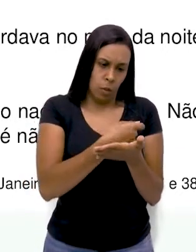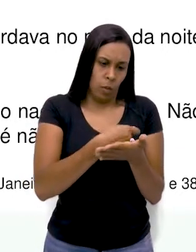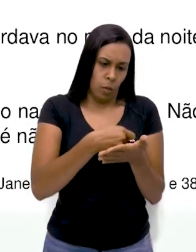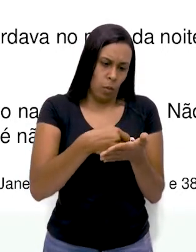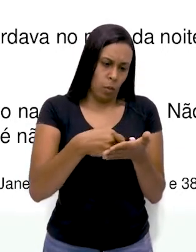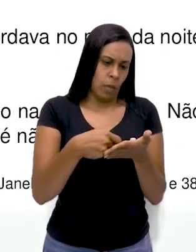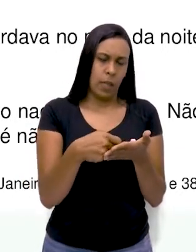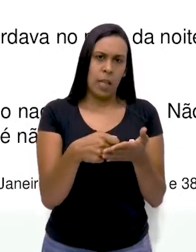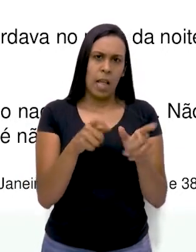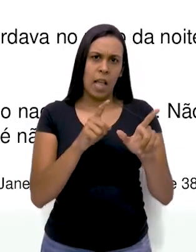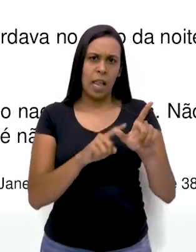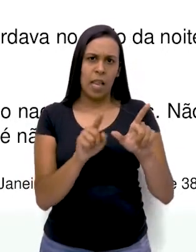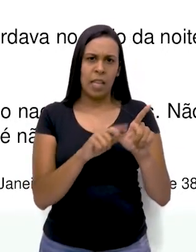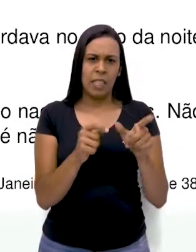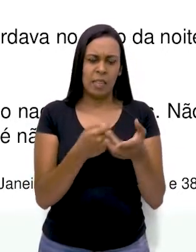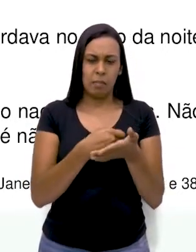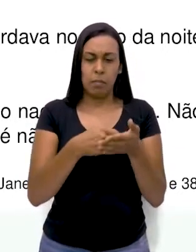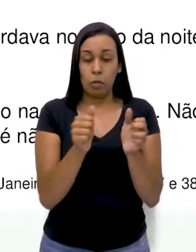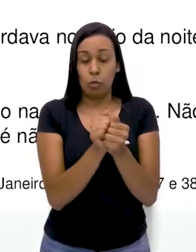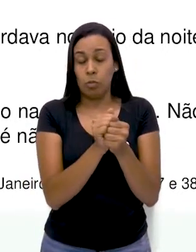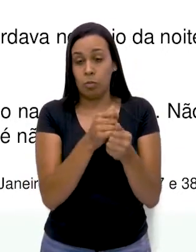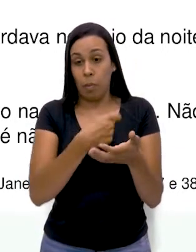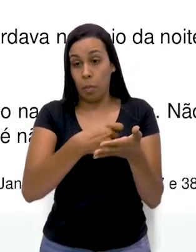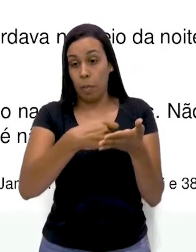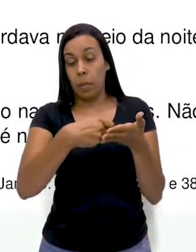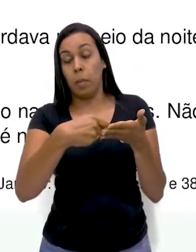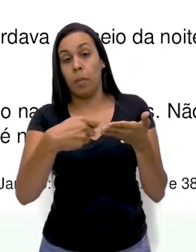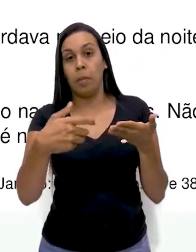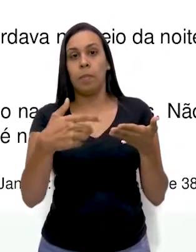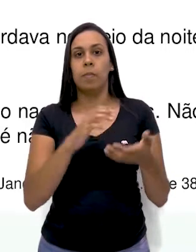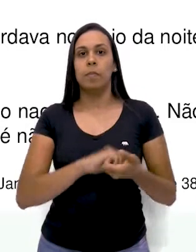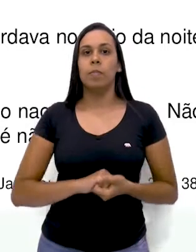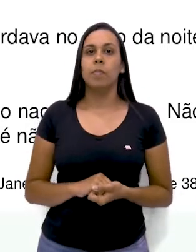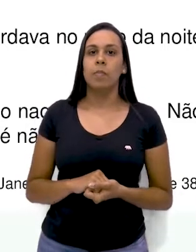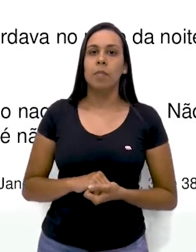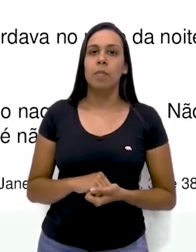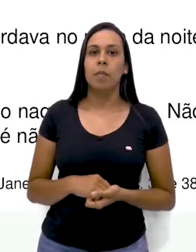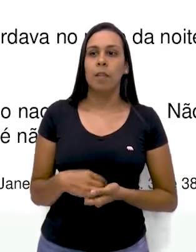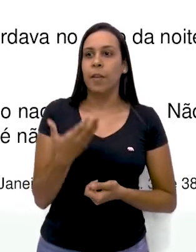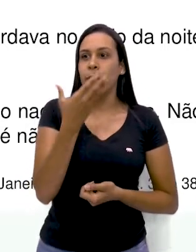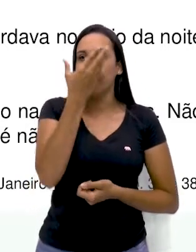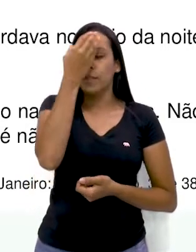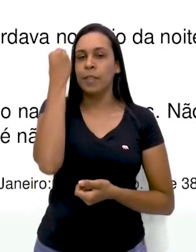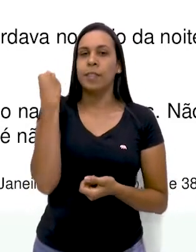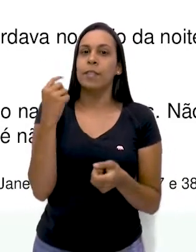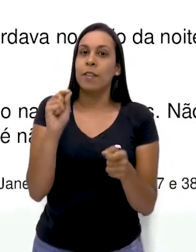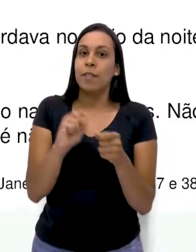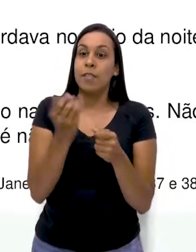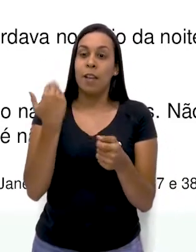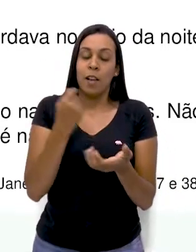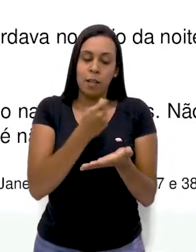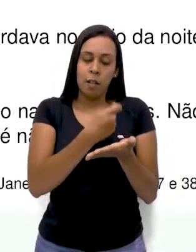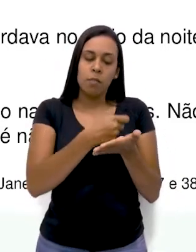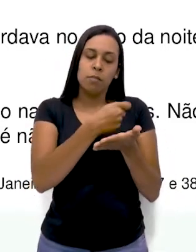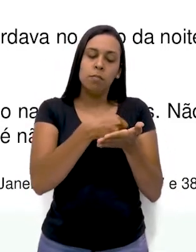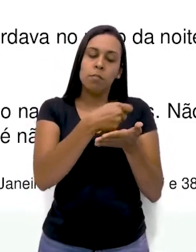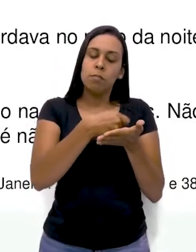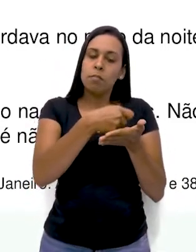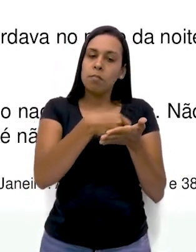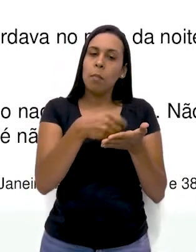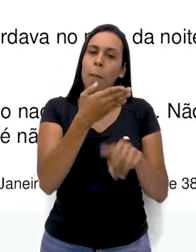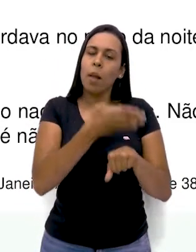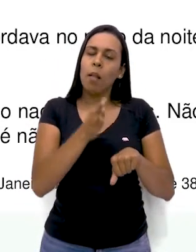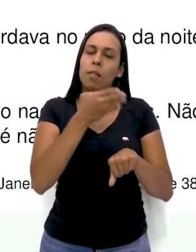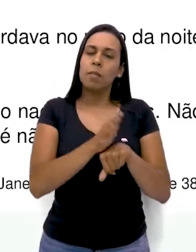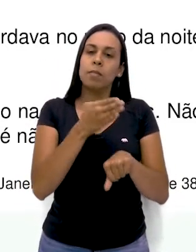de letra virada garrancho. Toda esquecida dos exercícios de caligrafia. De quando eu era